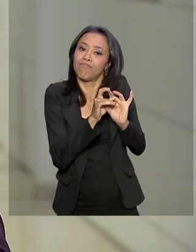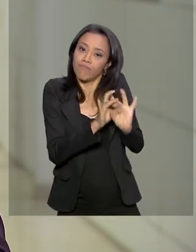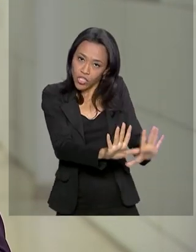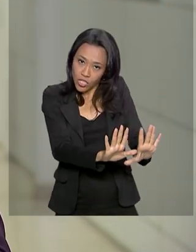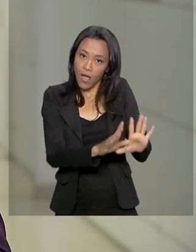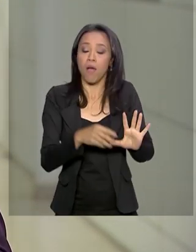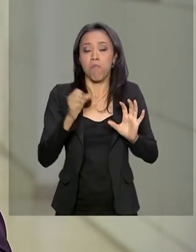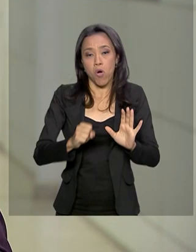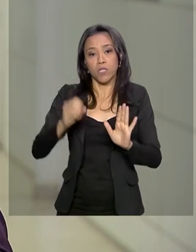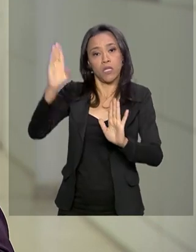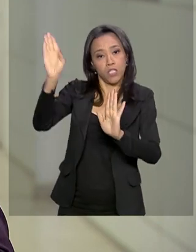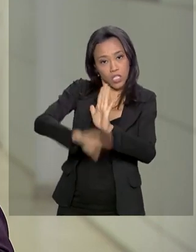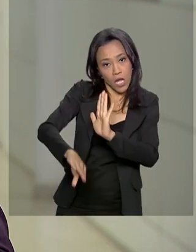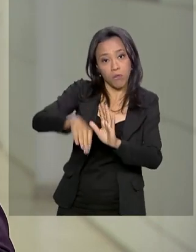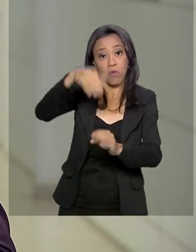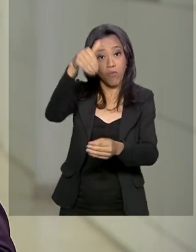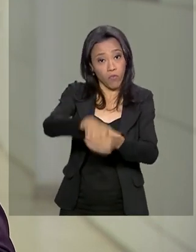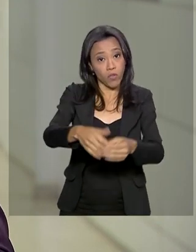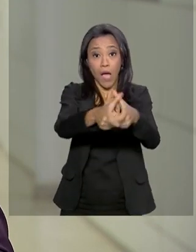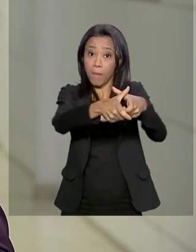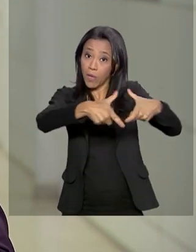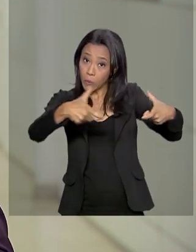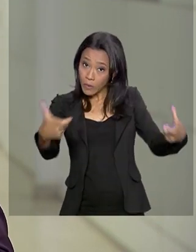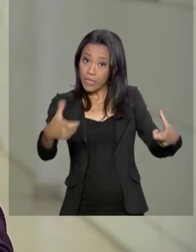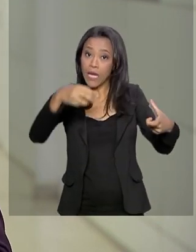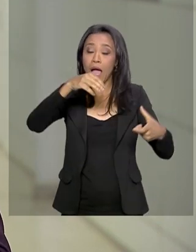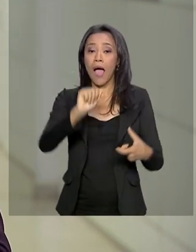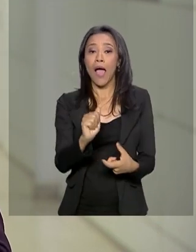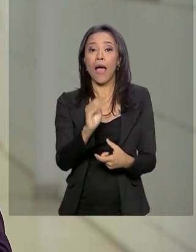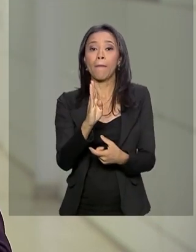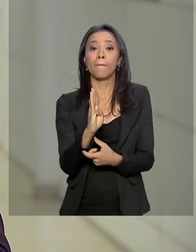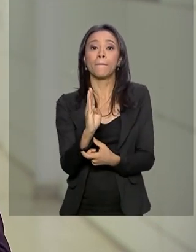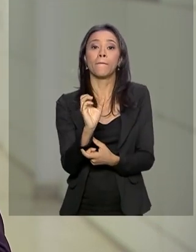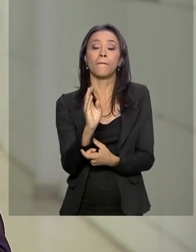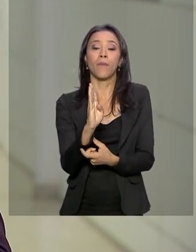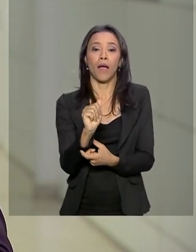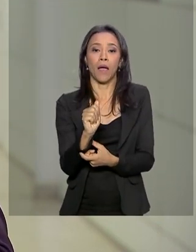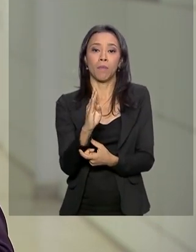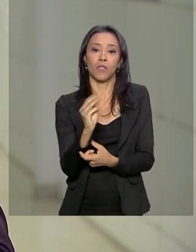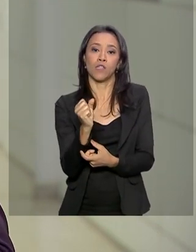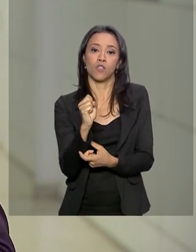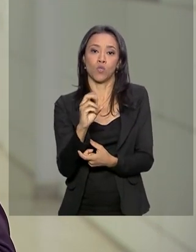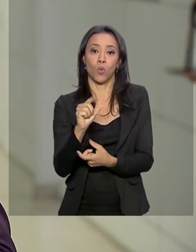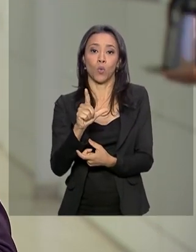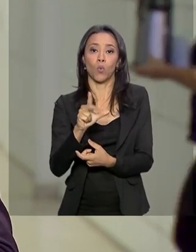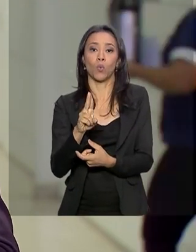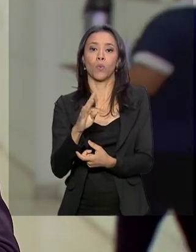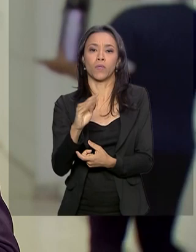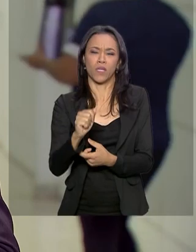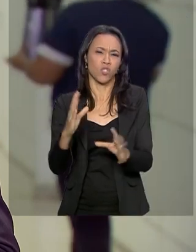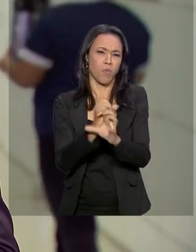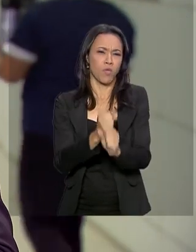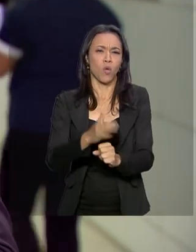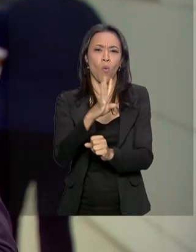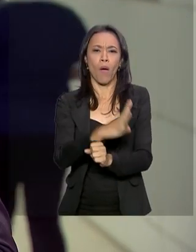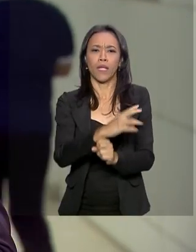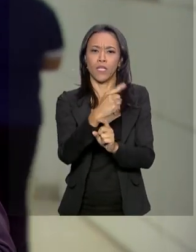ser derrubados pelo voto da maioria absoluta de cada casa, o que corresponde a 41 senadores e